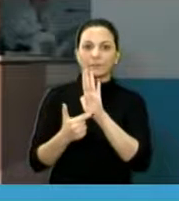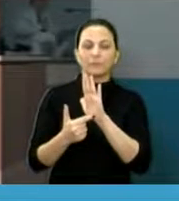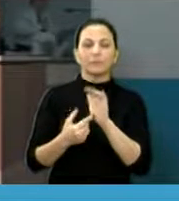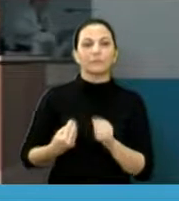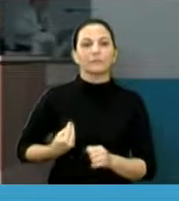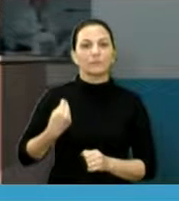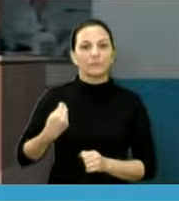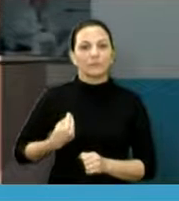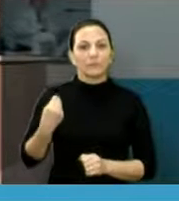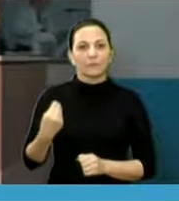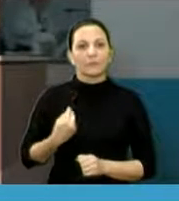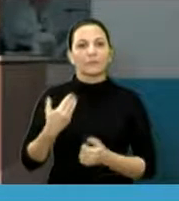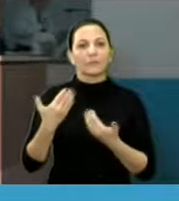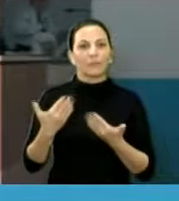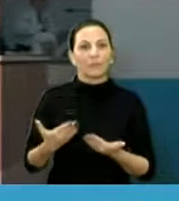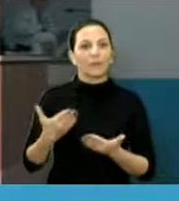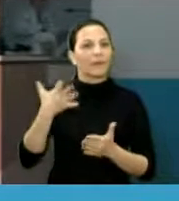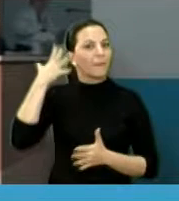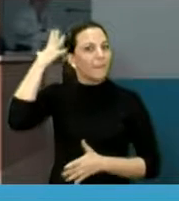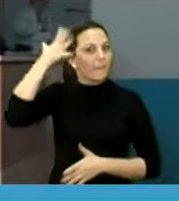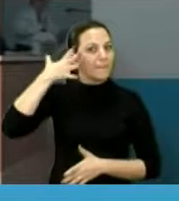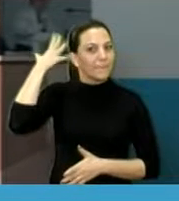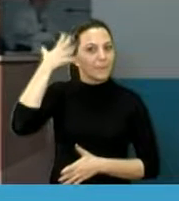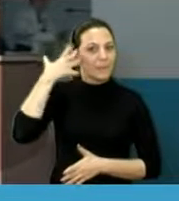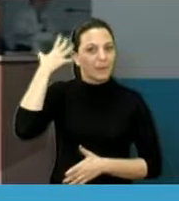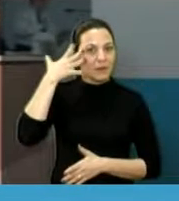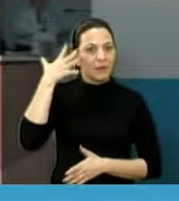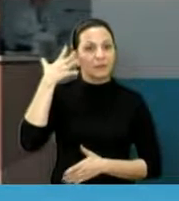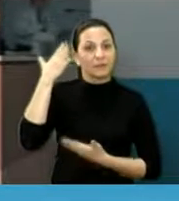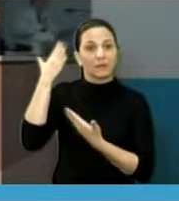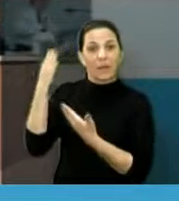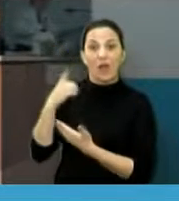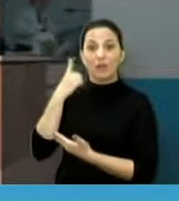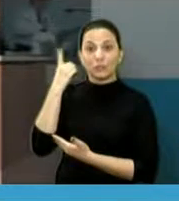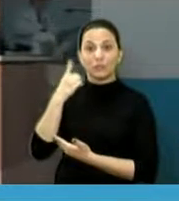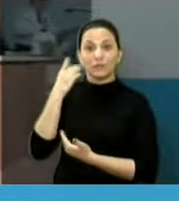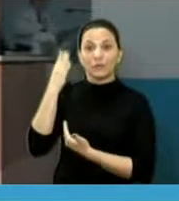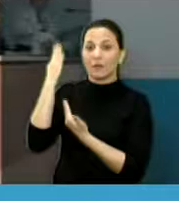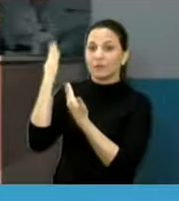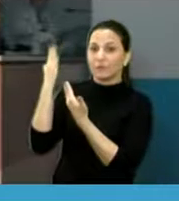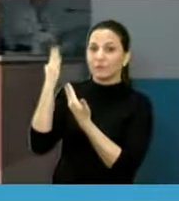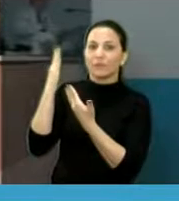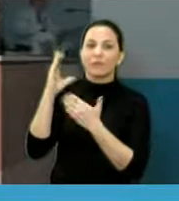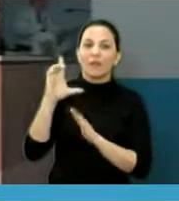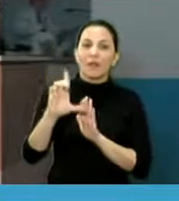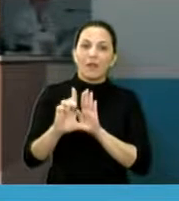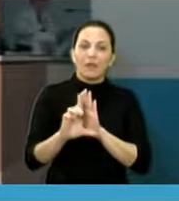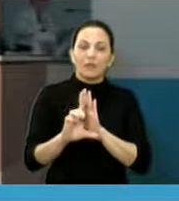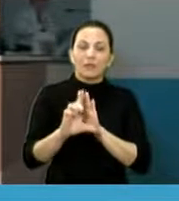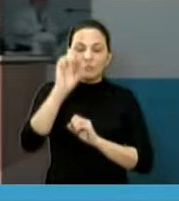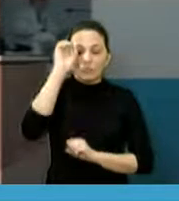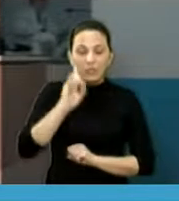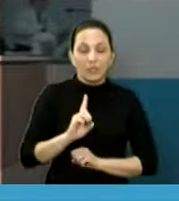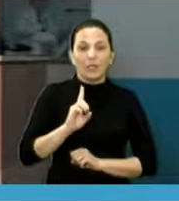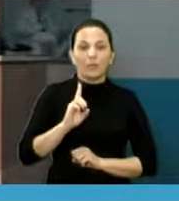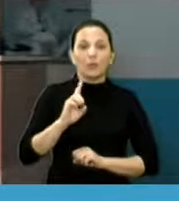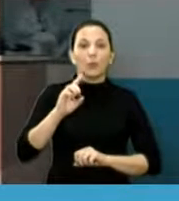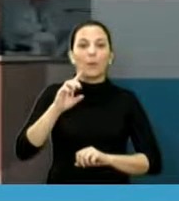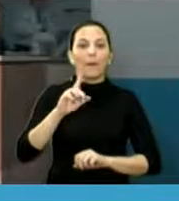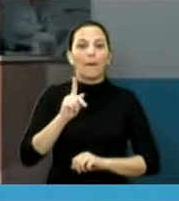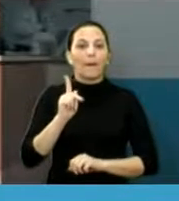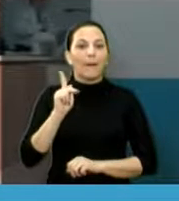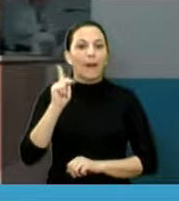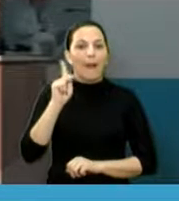participamos de uma palestra que teve pelo doutor Hilário Bock, que é advogado de direito previdenciário. Ele fez,